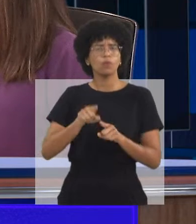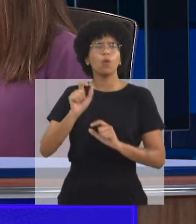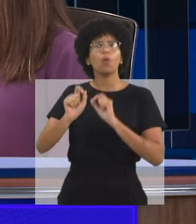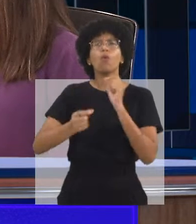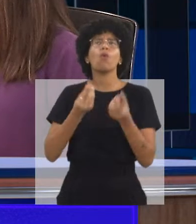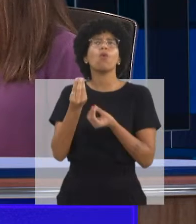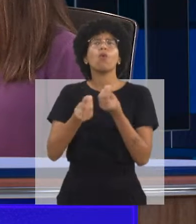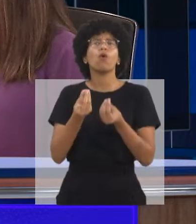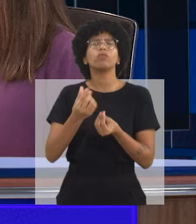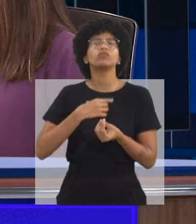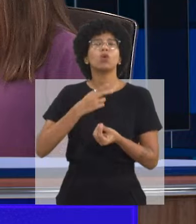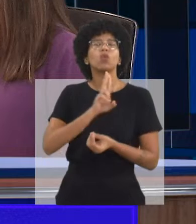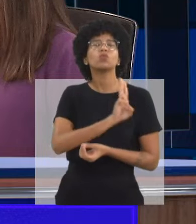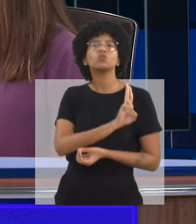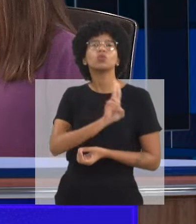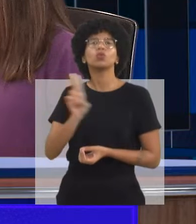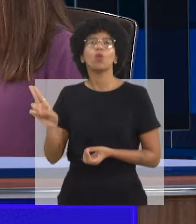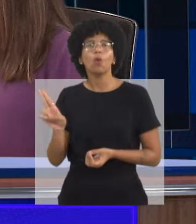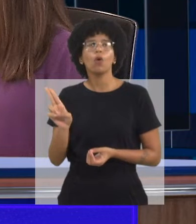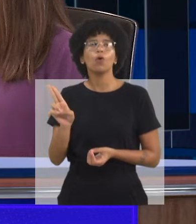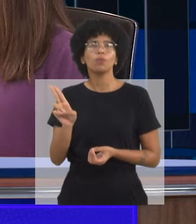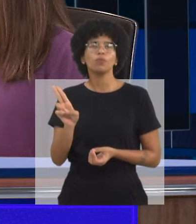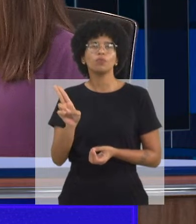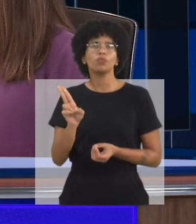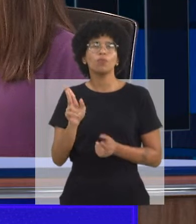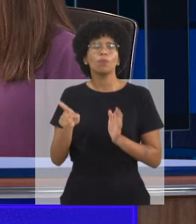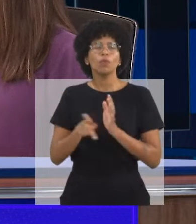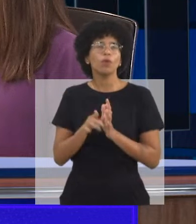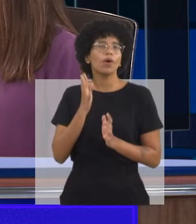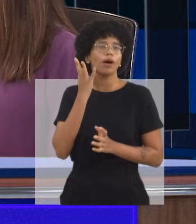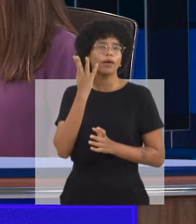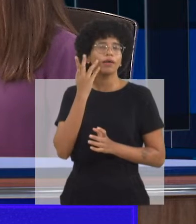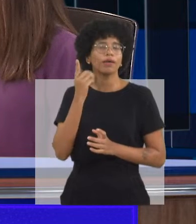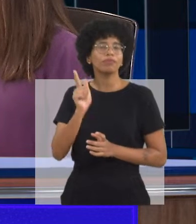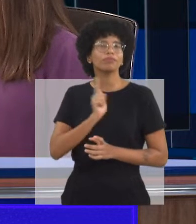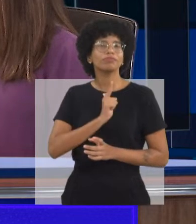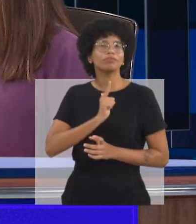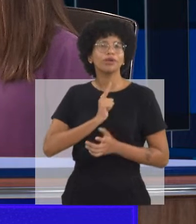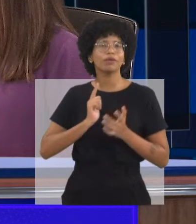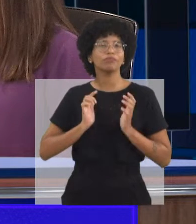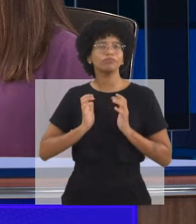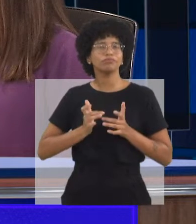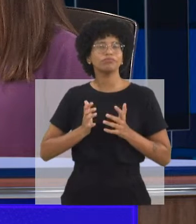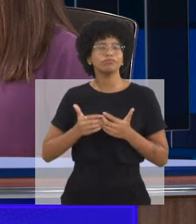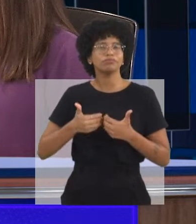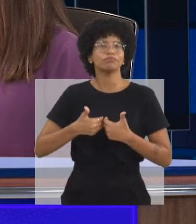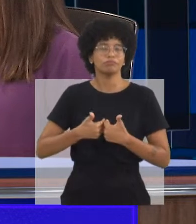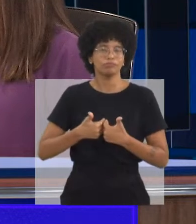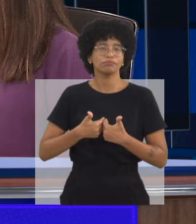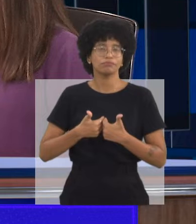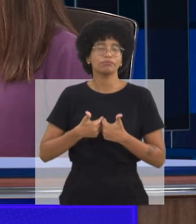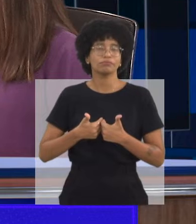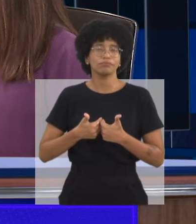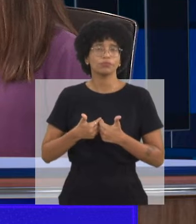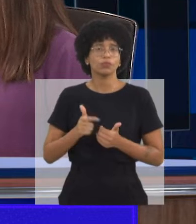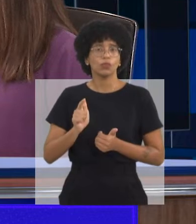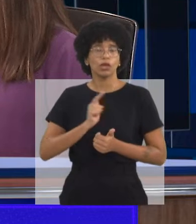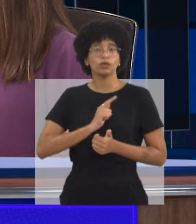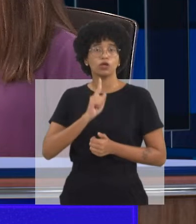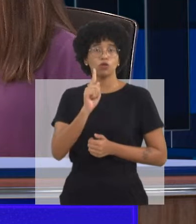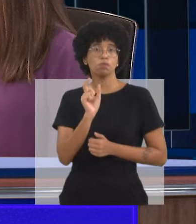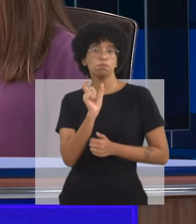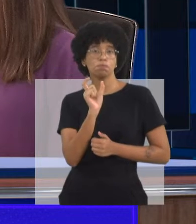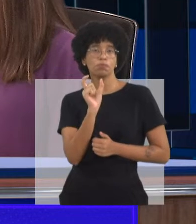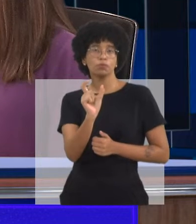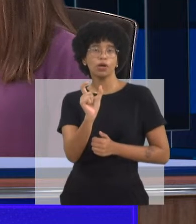por exemplo, a própria definição do autismo, muitos comunicadores, muitas pessoas, às vezes, ficam com medo.